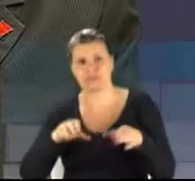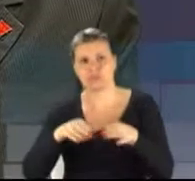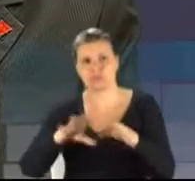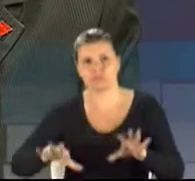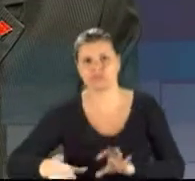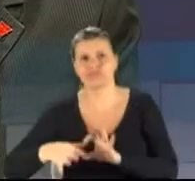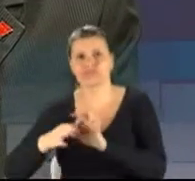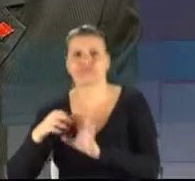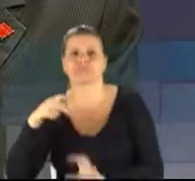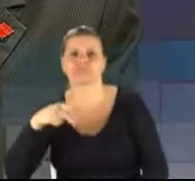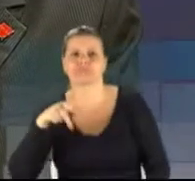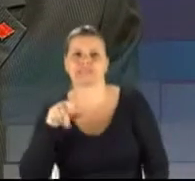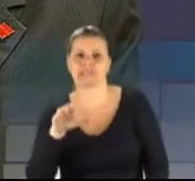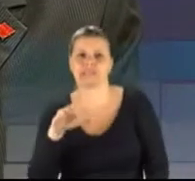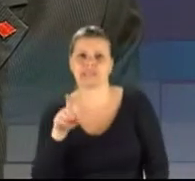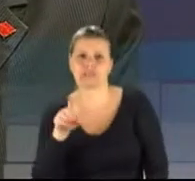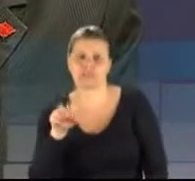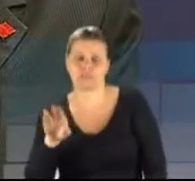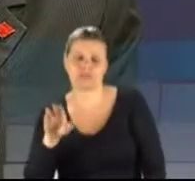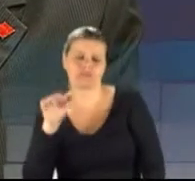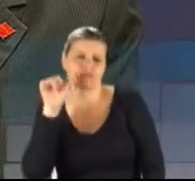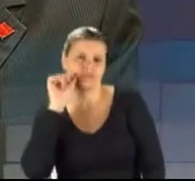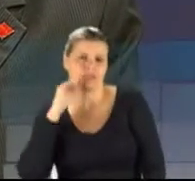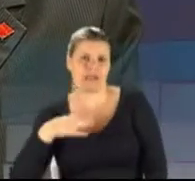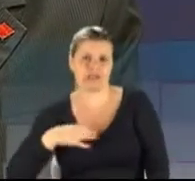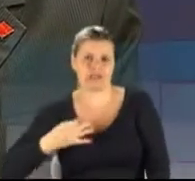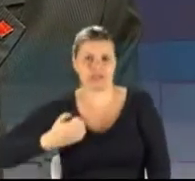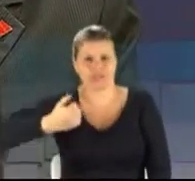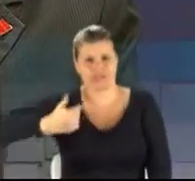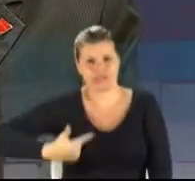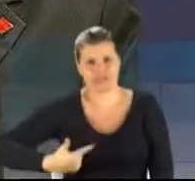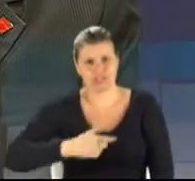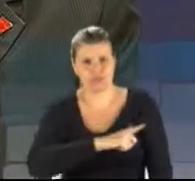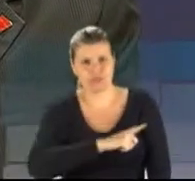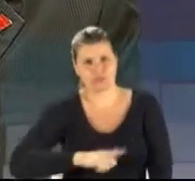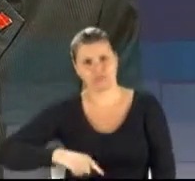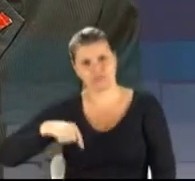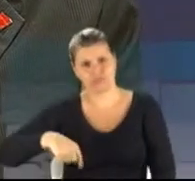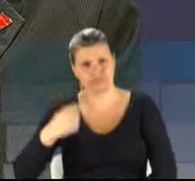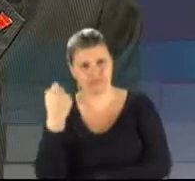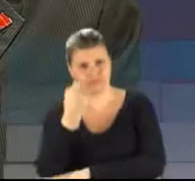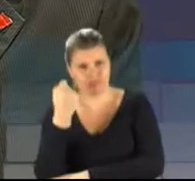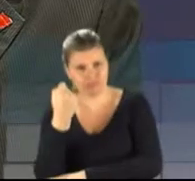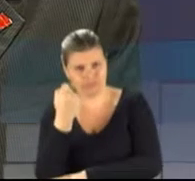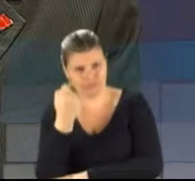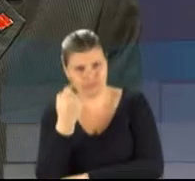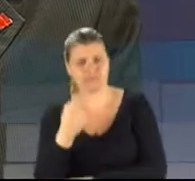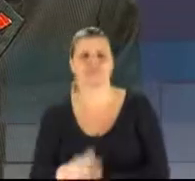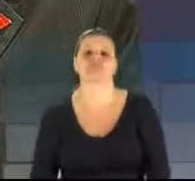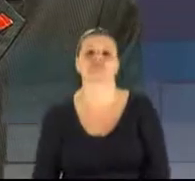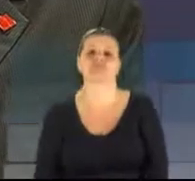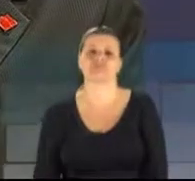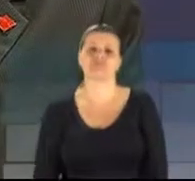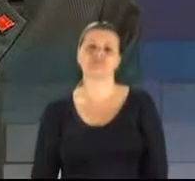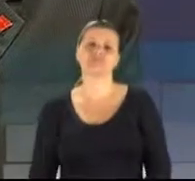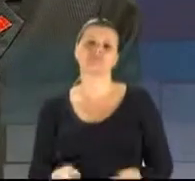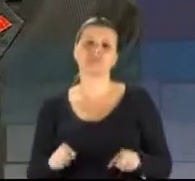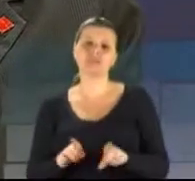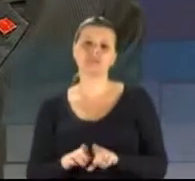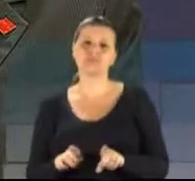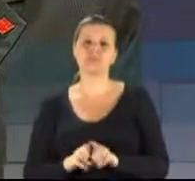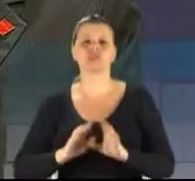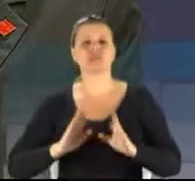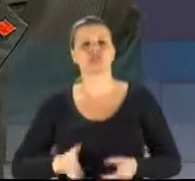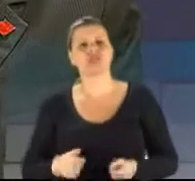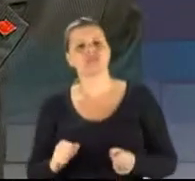da candidata vice-governadora, aqui do Rio Grande do Sul, não é? E que fizeram